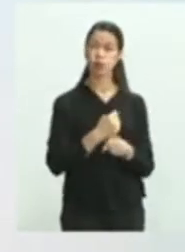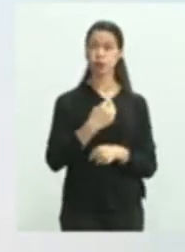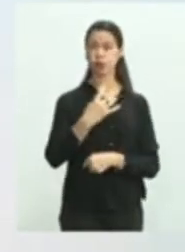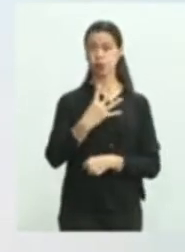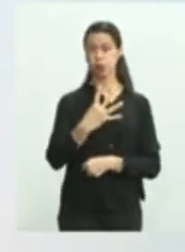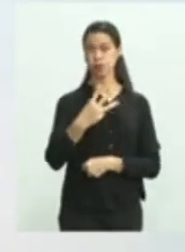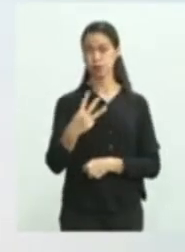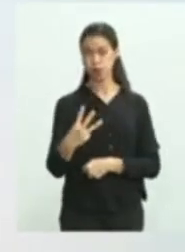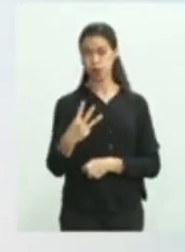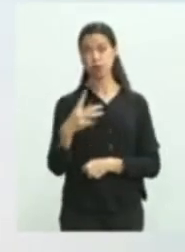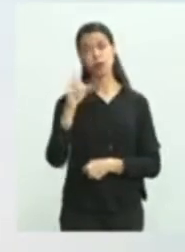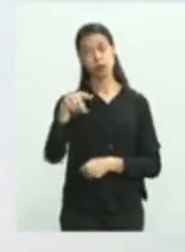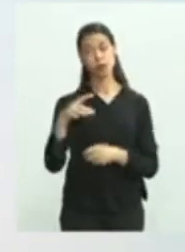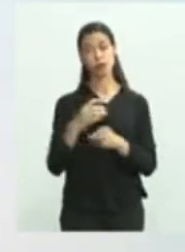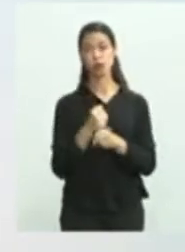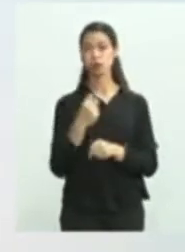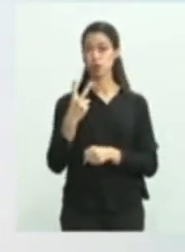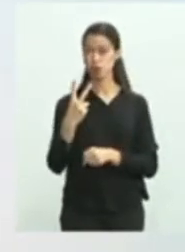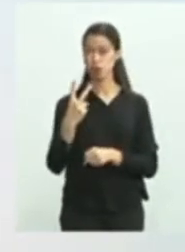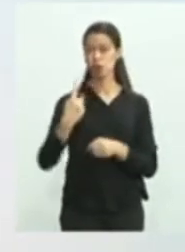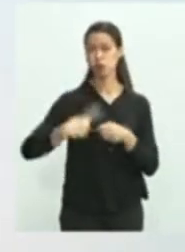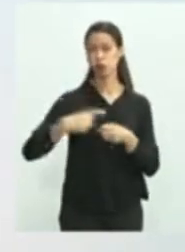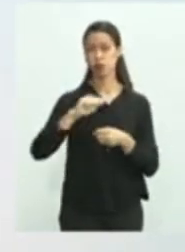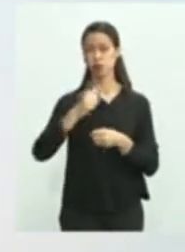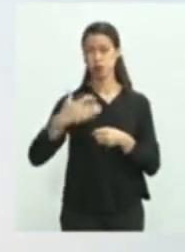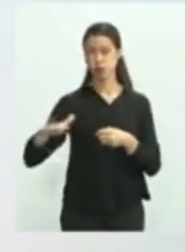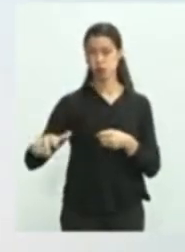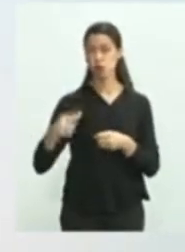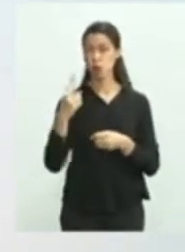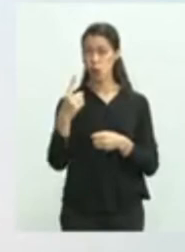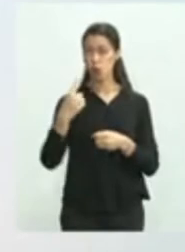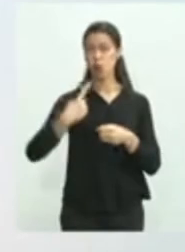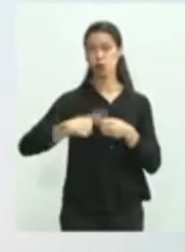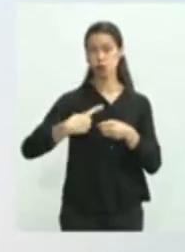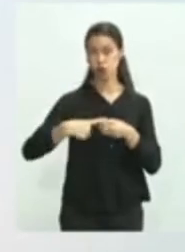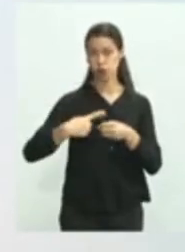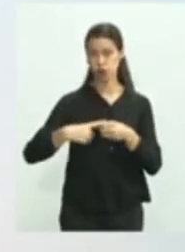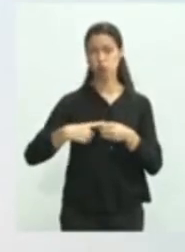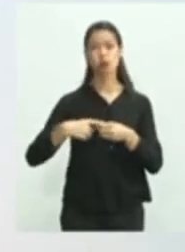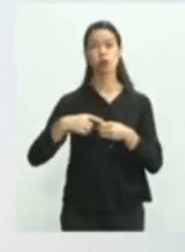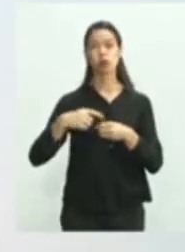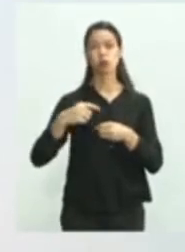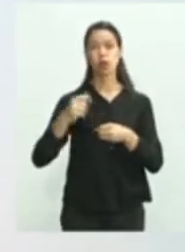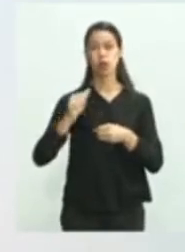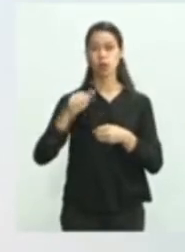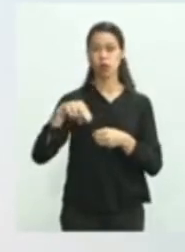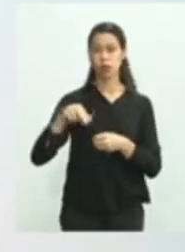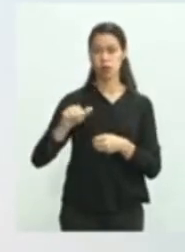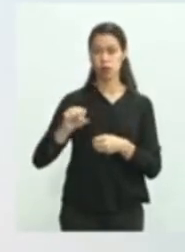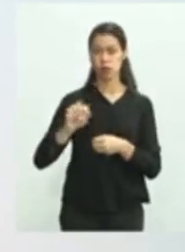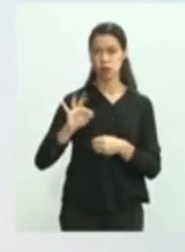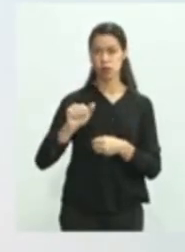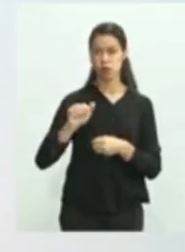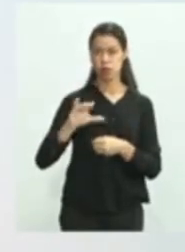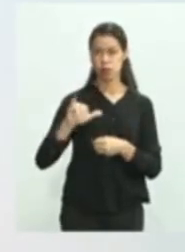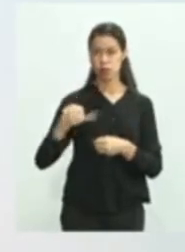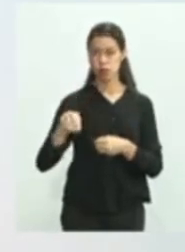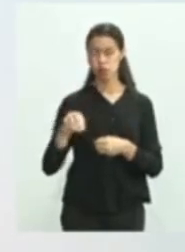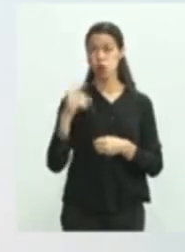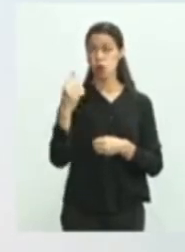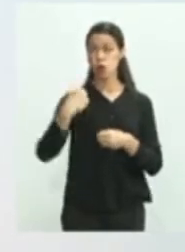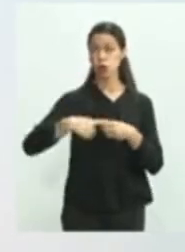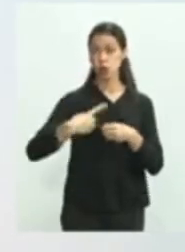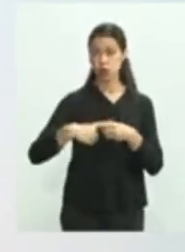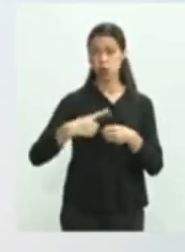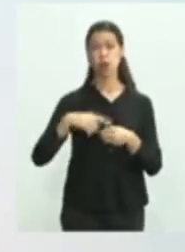sendo dois casos em Aquidauana, um em Anastácio, um em Bandeirantes, dois em Bataguaçu, um